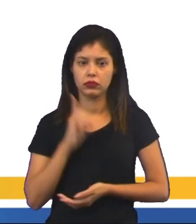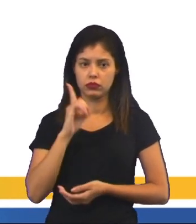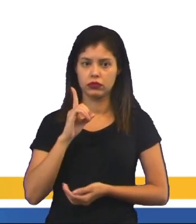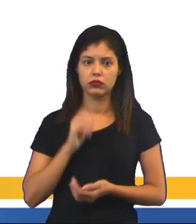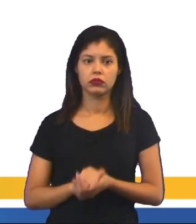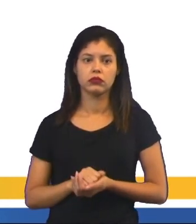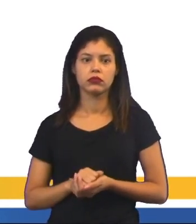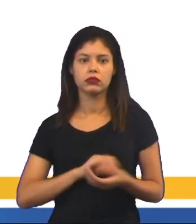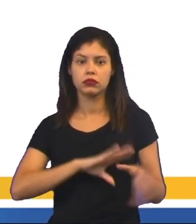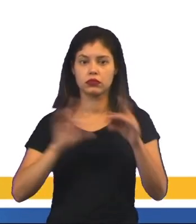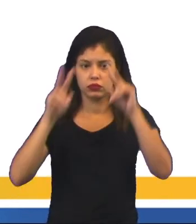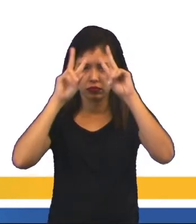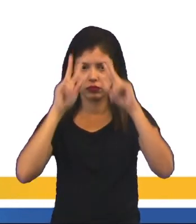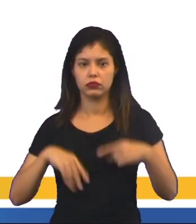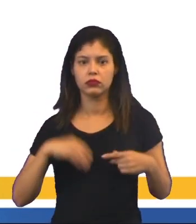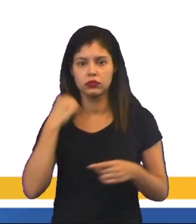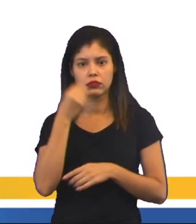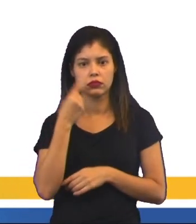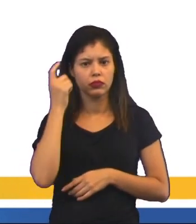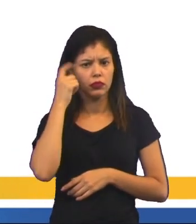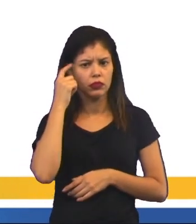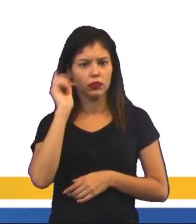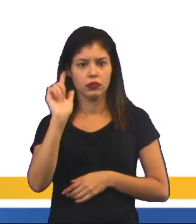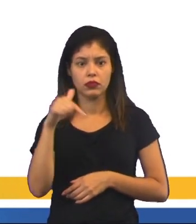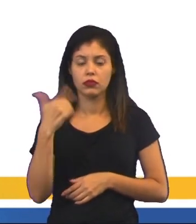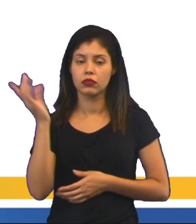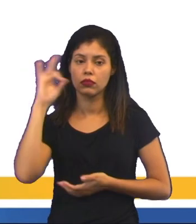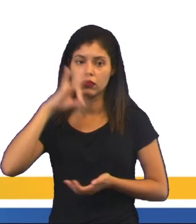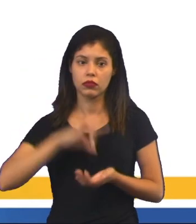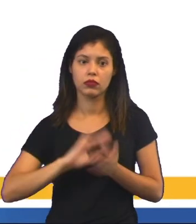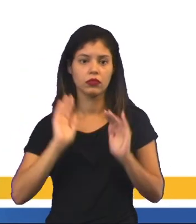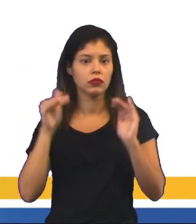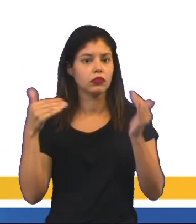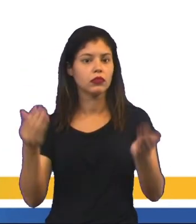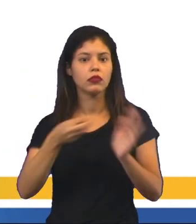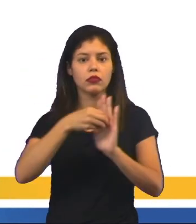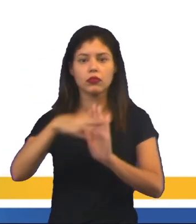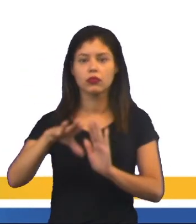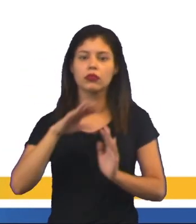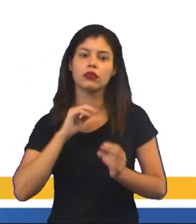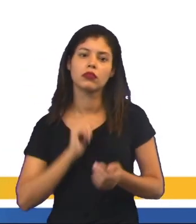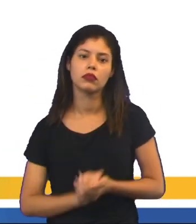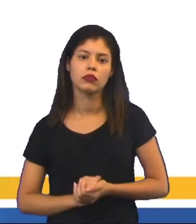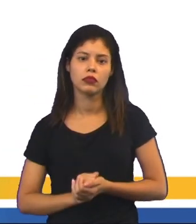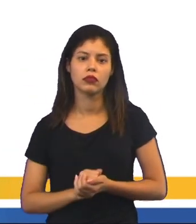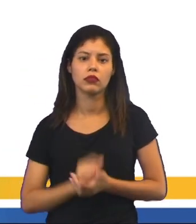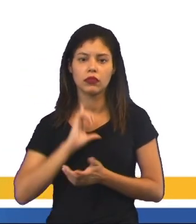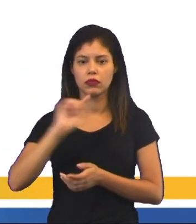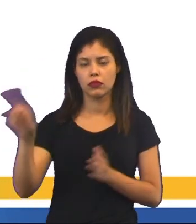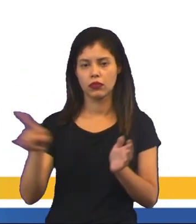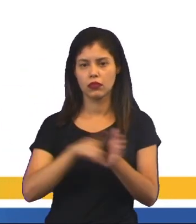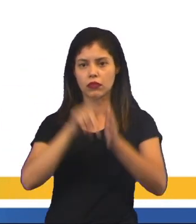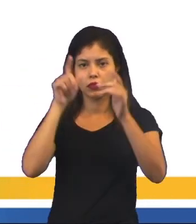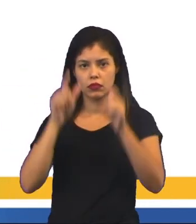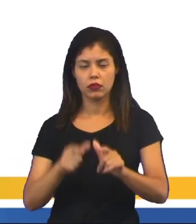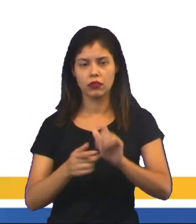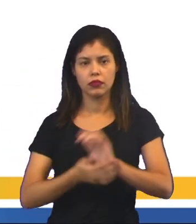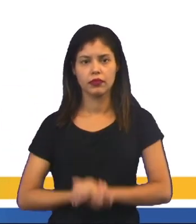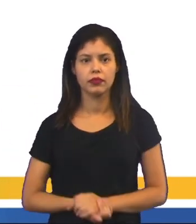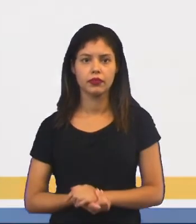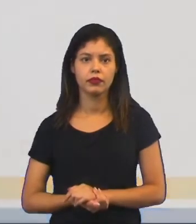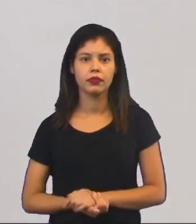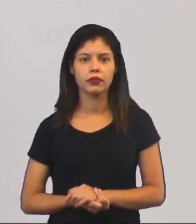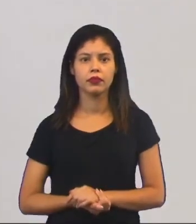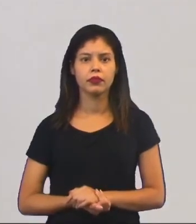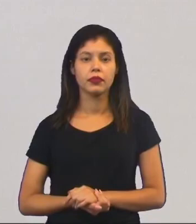e letra D, levar o ser humano a experimentar mentalmente outras realidades para as quais é transportado sem sair do seu próprio